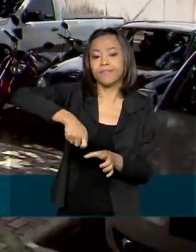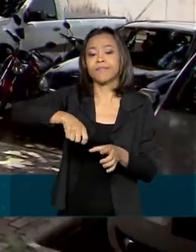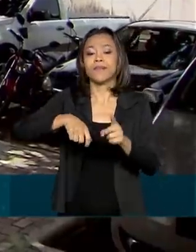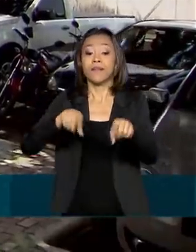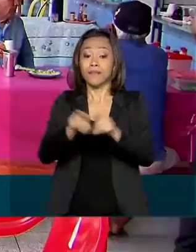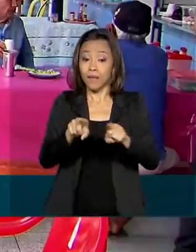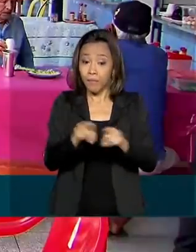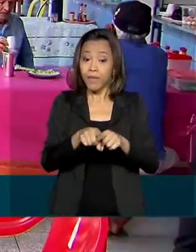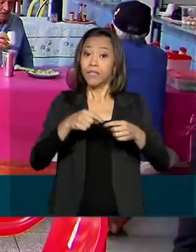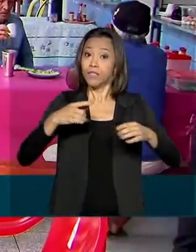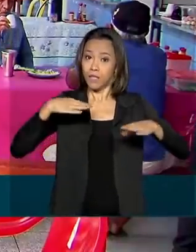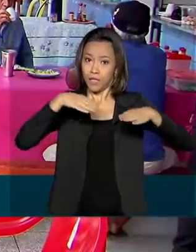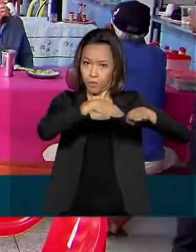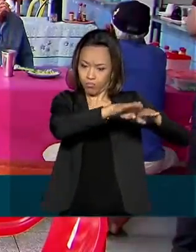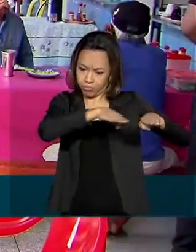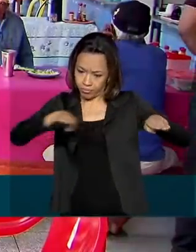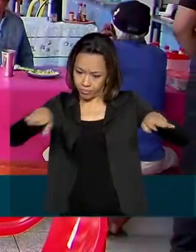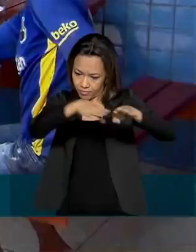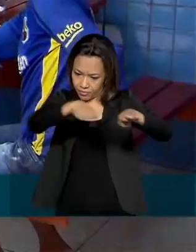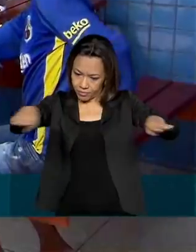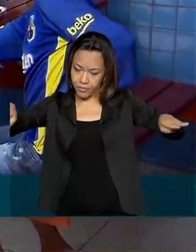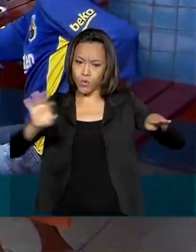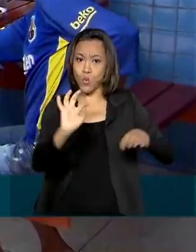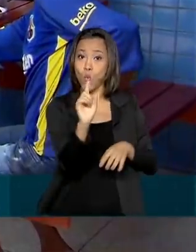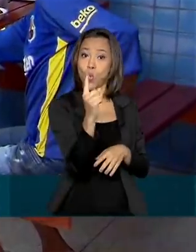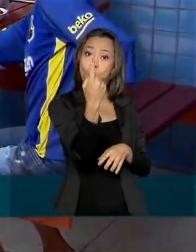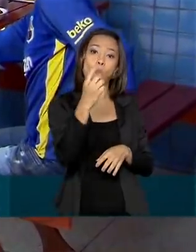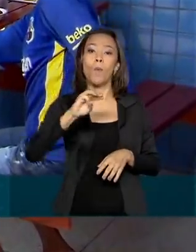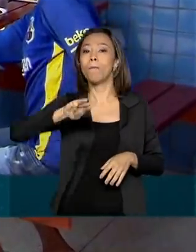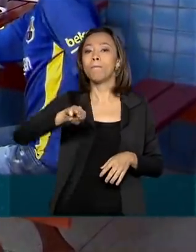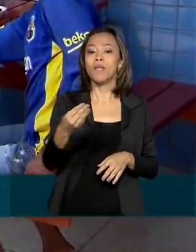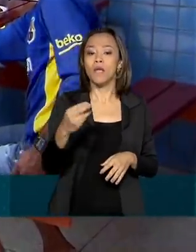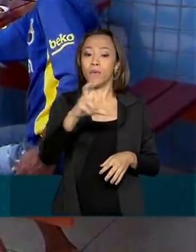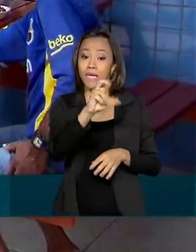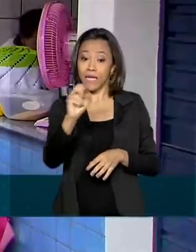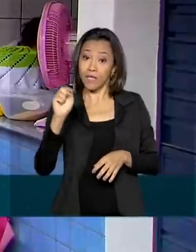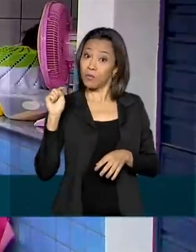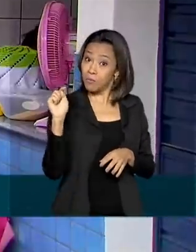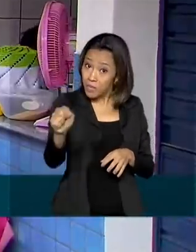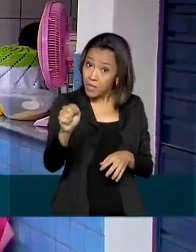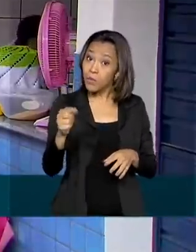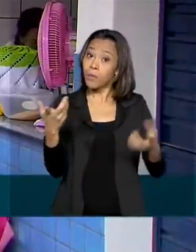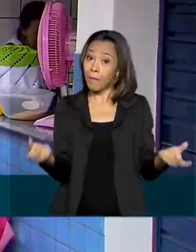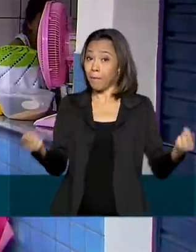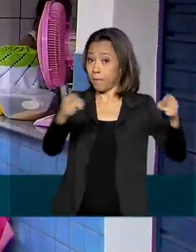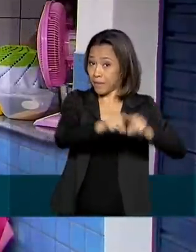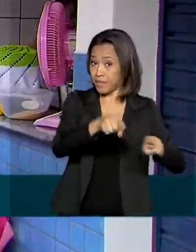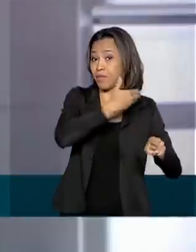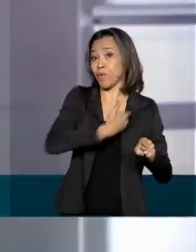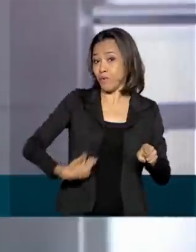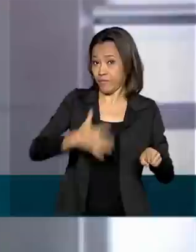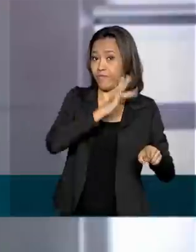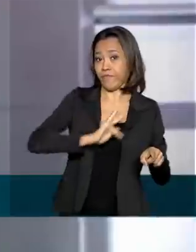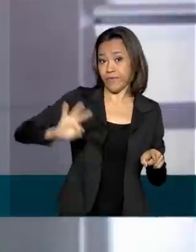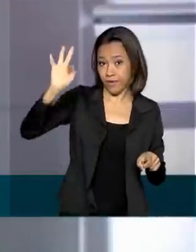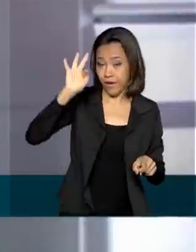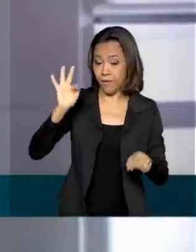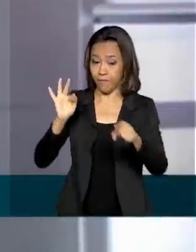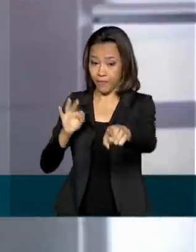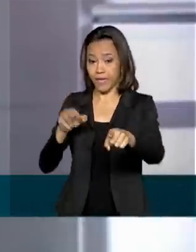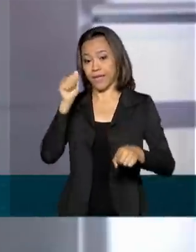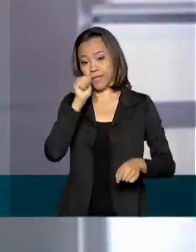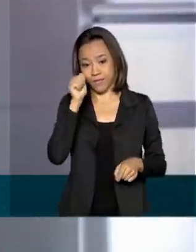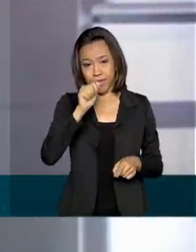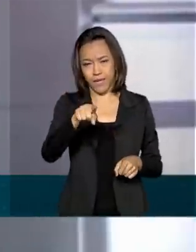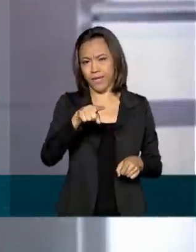estacionamento. Foram investidos cerca de 1 milhão e 500 mil reais em parceria com o governo federal. Maria Suzana,